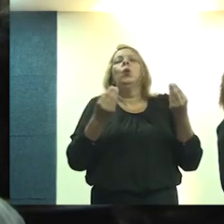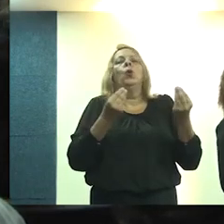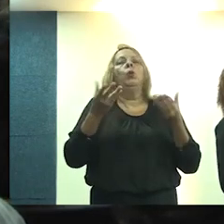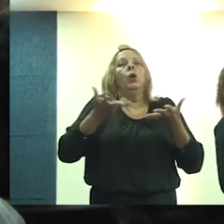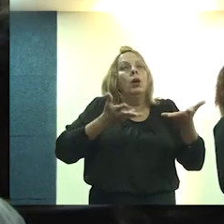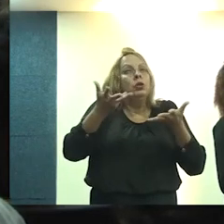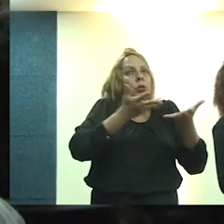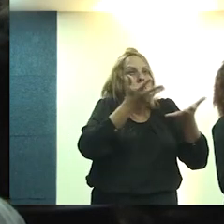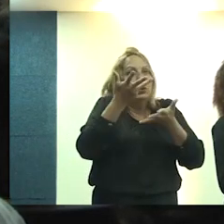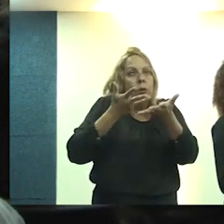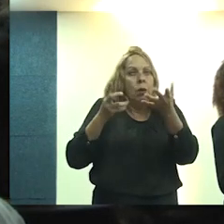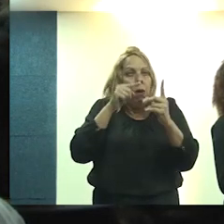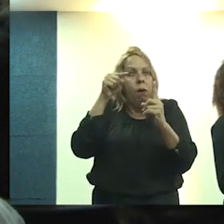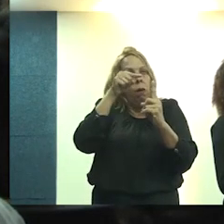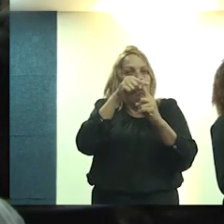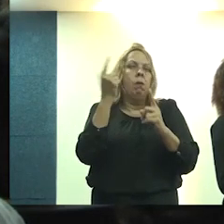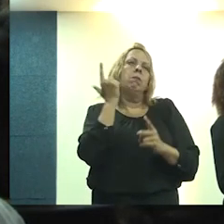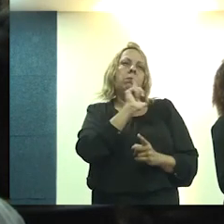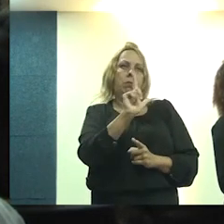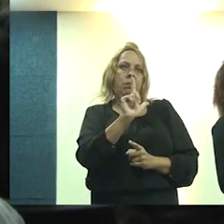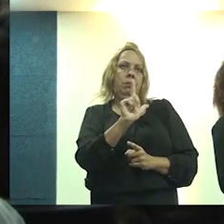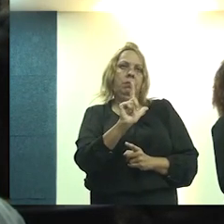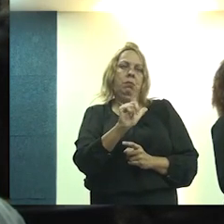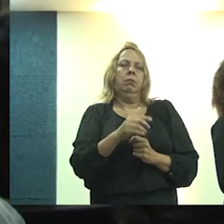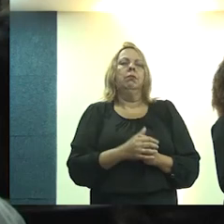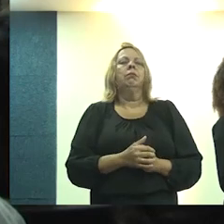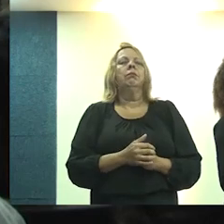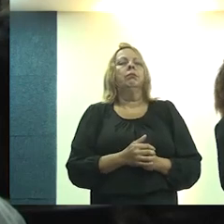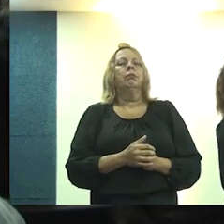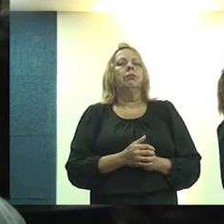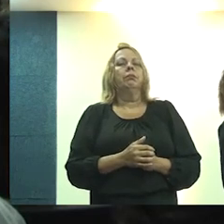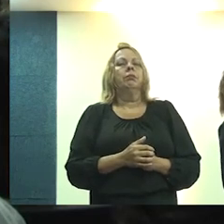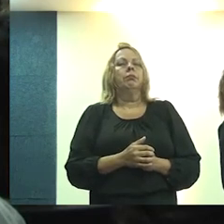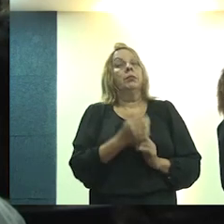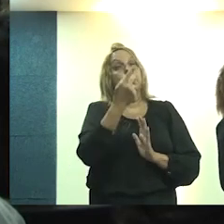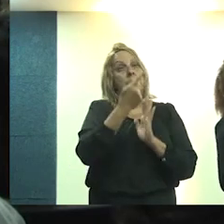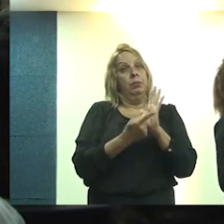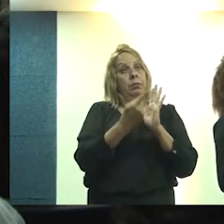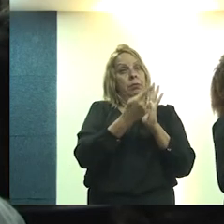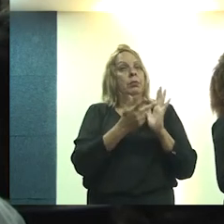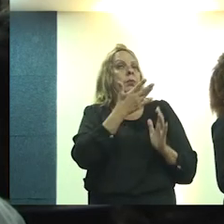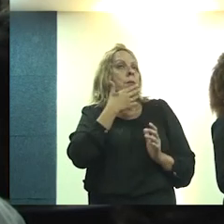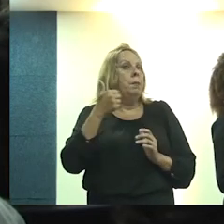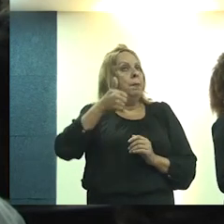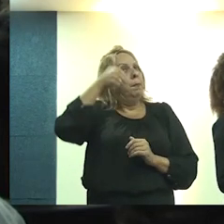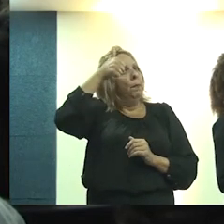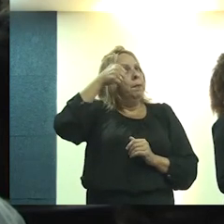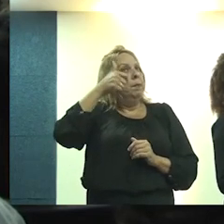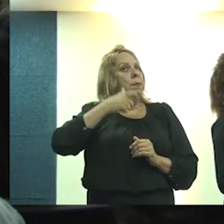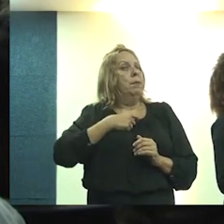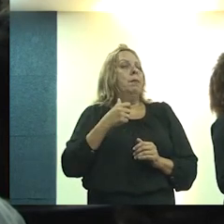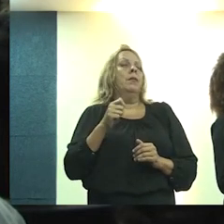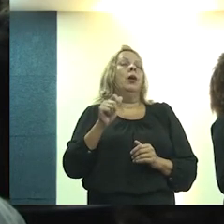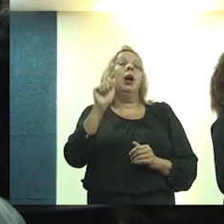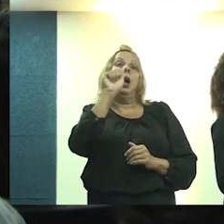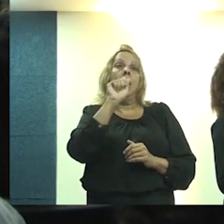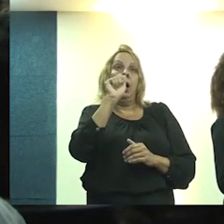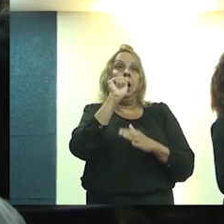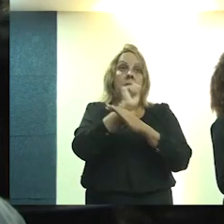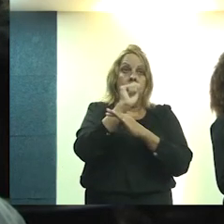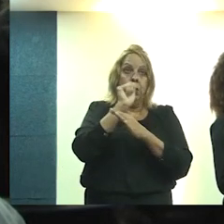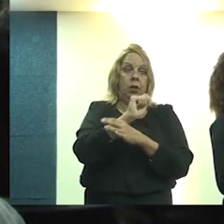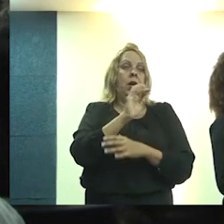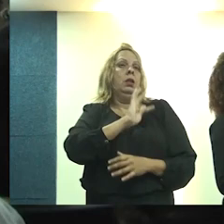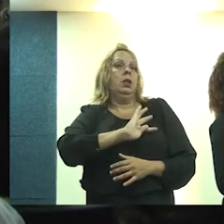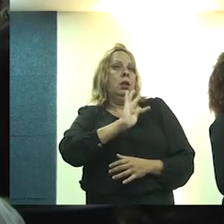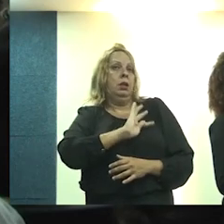que a gente articula tudo isso para chegar no território de maneira qualificada, para a gente ter projetos melhores? Só a assessoria técnica é capaz